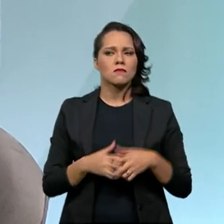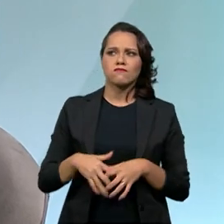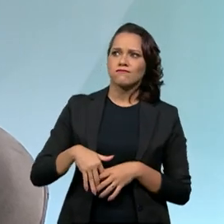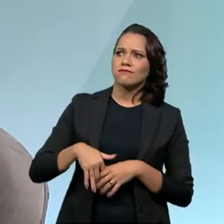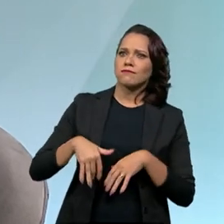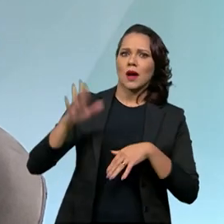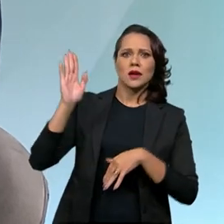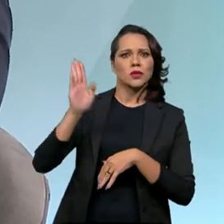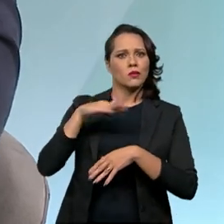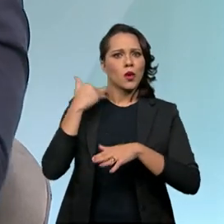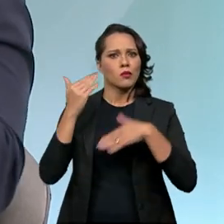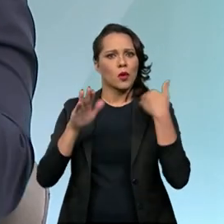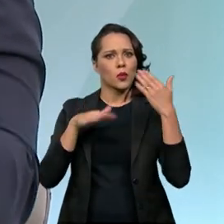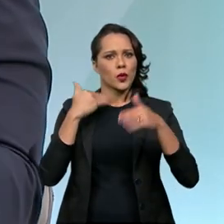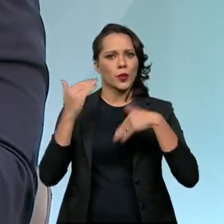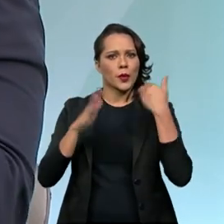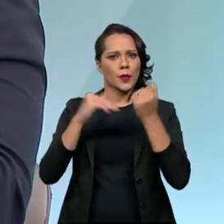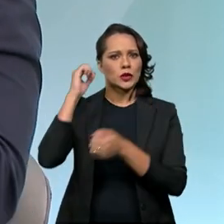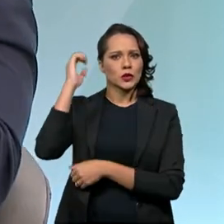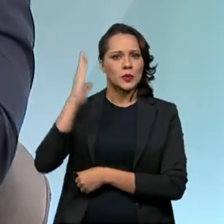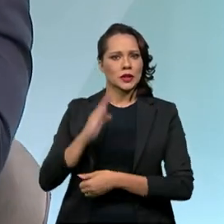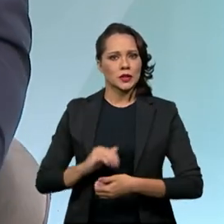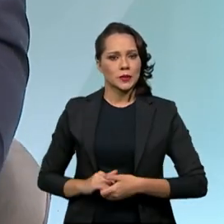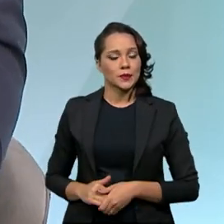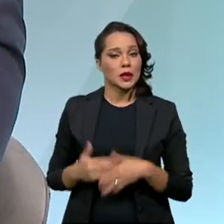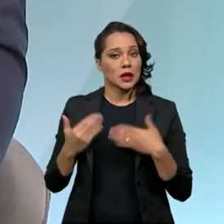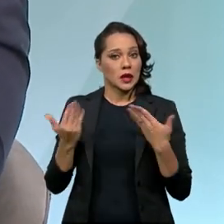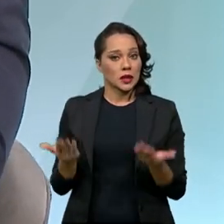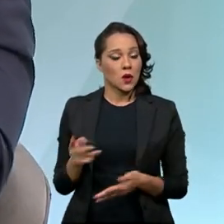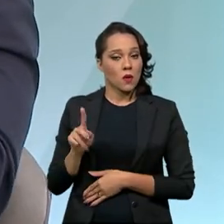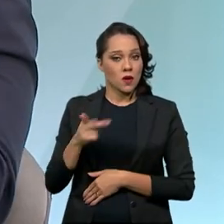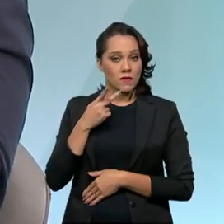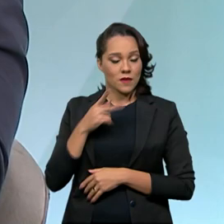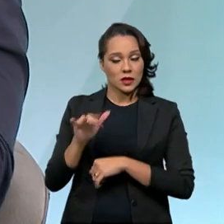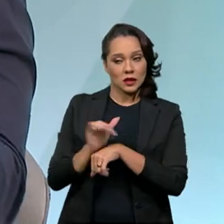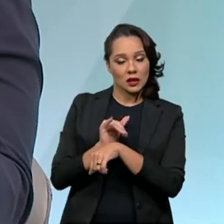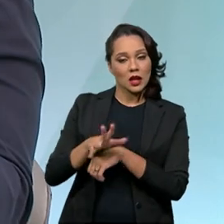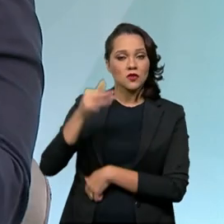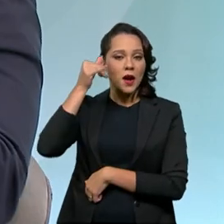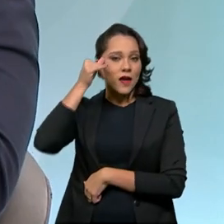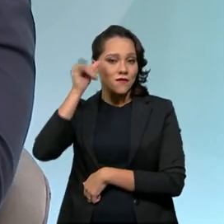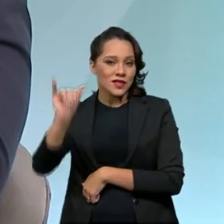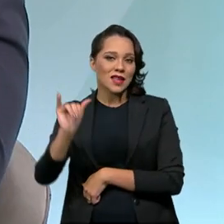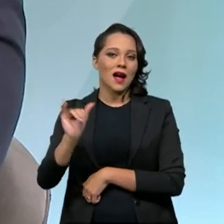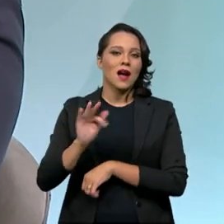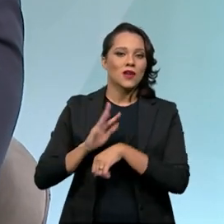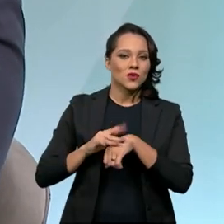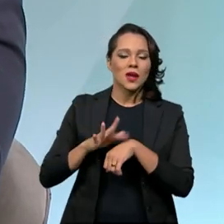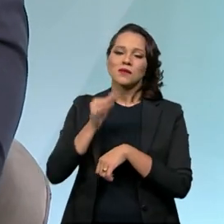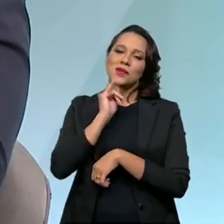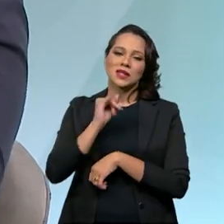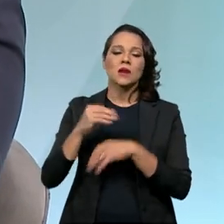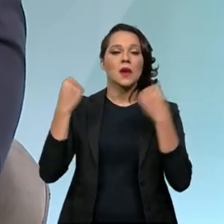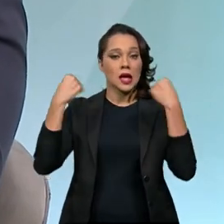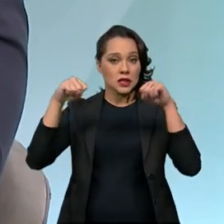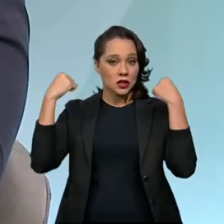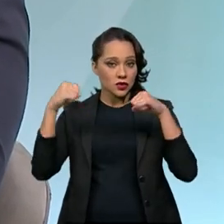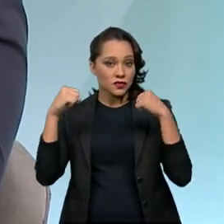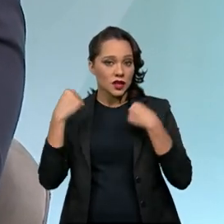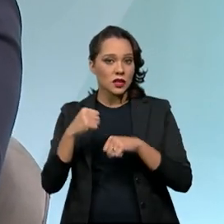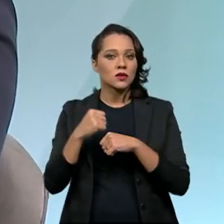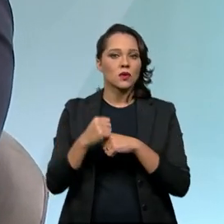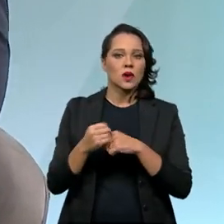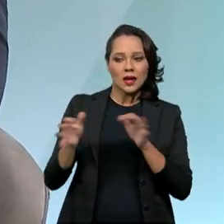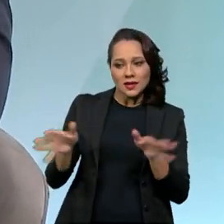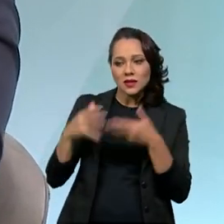maior motivo de morte no Brasil. Então, quando a gente faz medidas protetivas, como o exercício físico, com isso, a